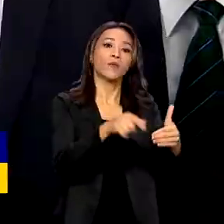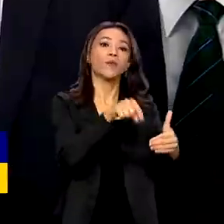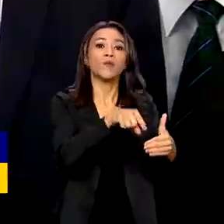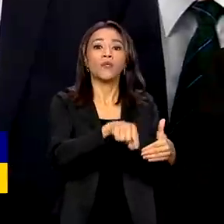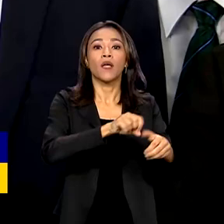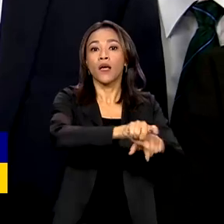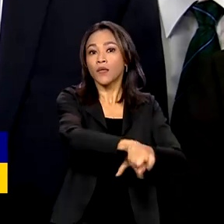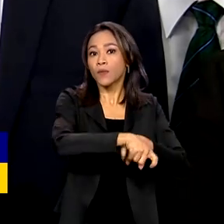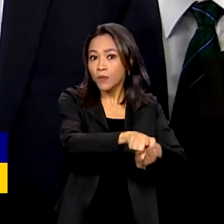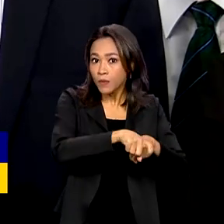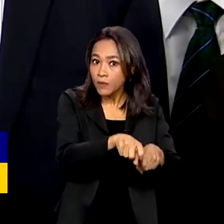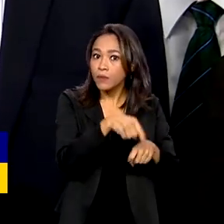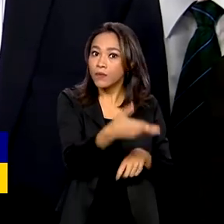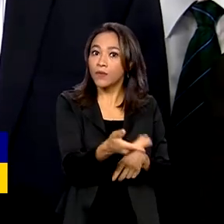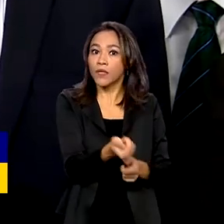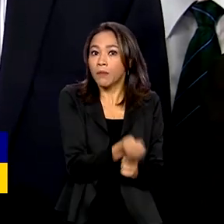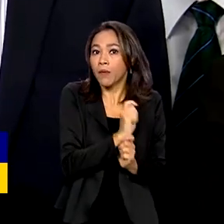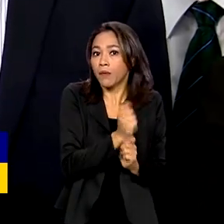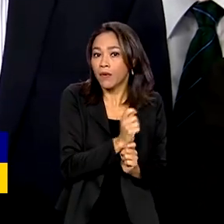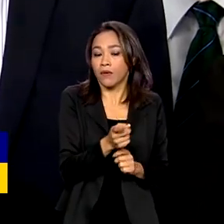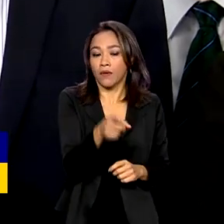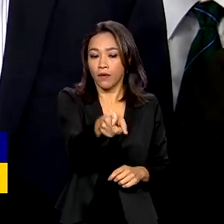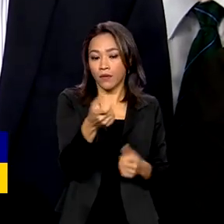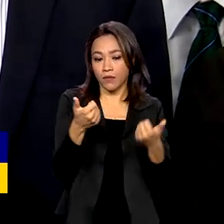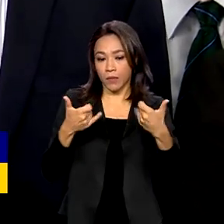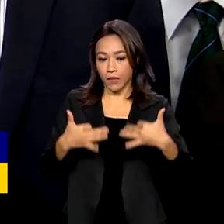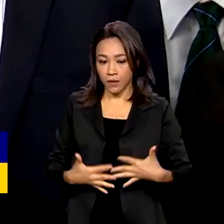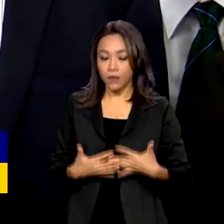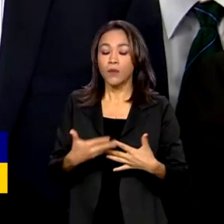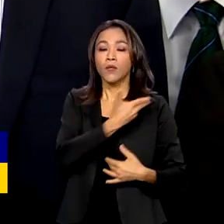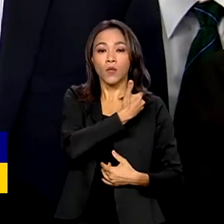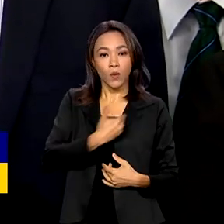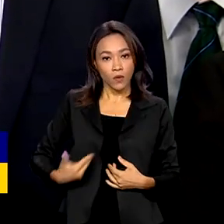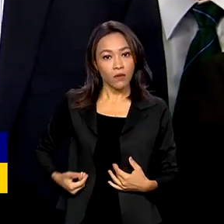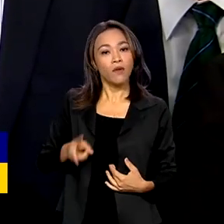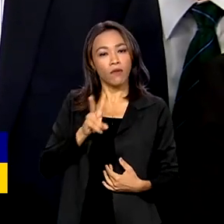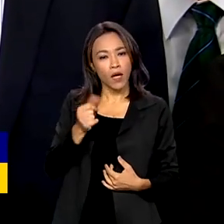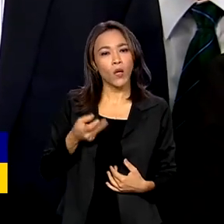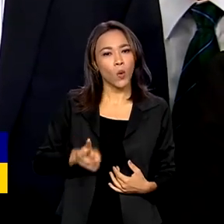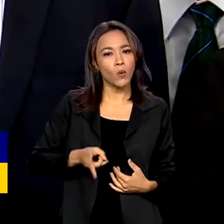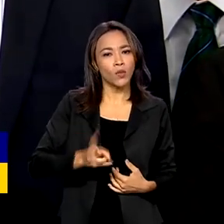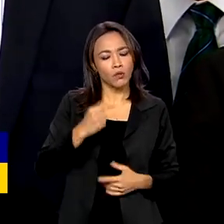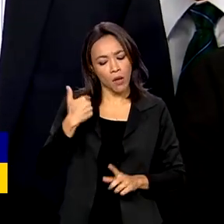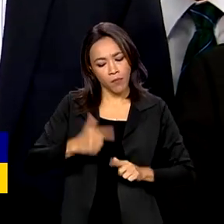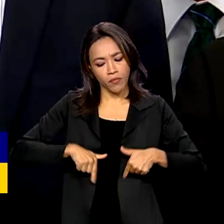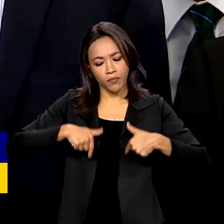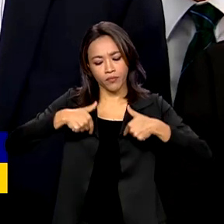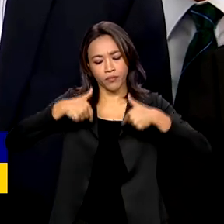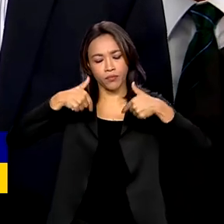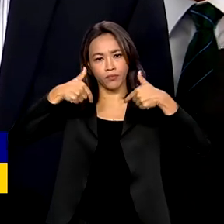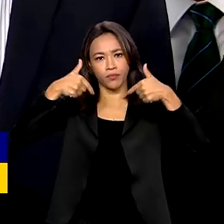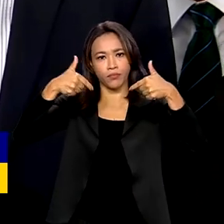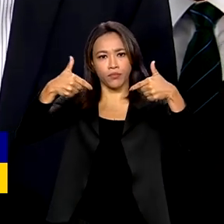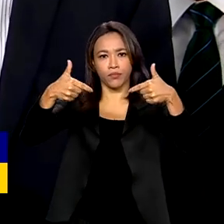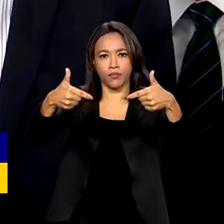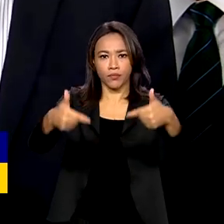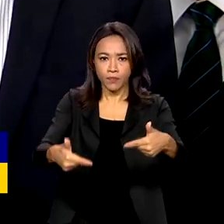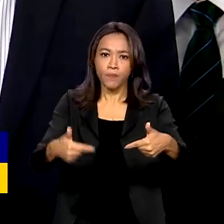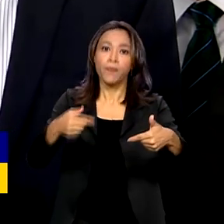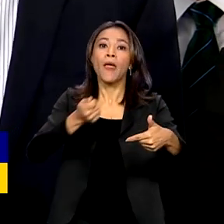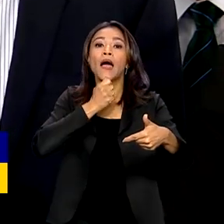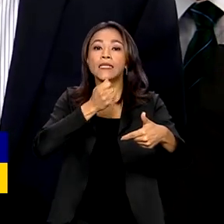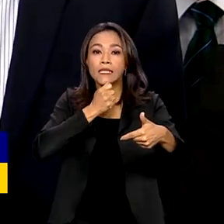O governo continuará trabalhando para que, nos outros espaços legislativos que a MP